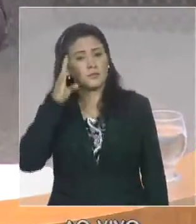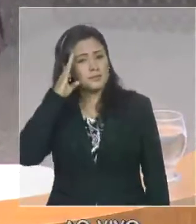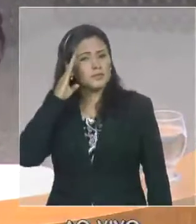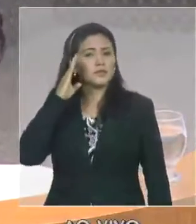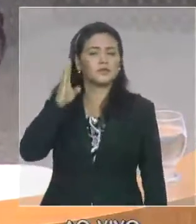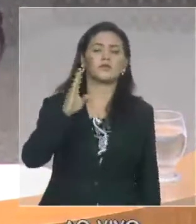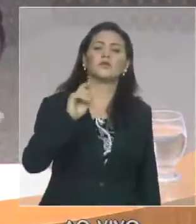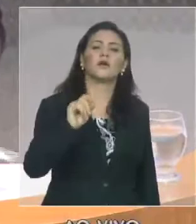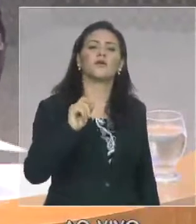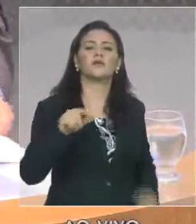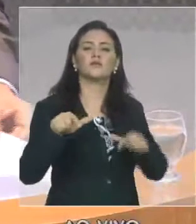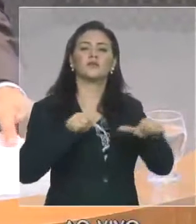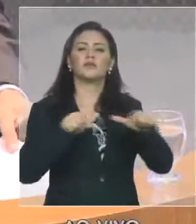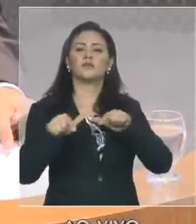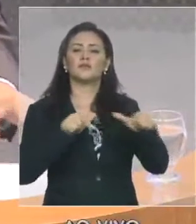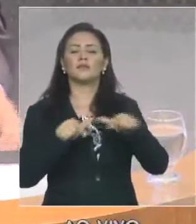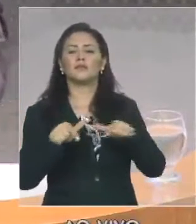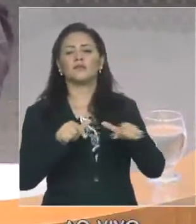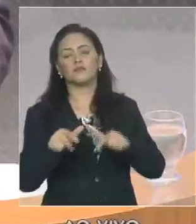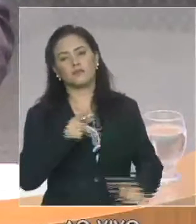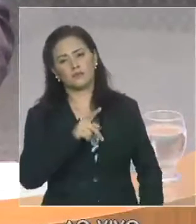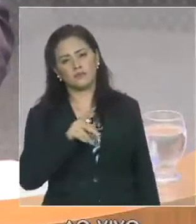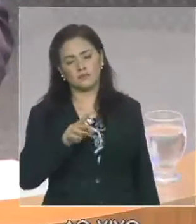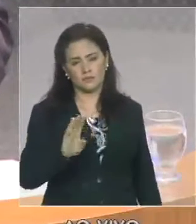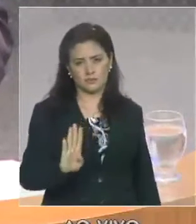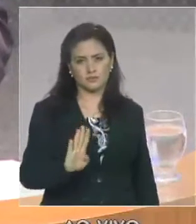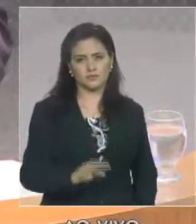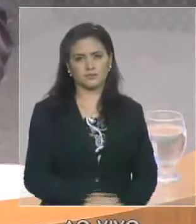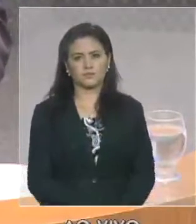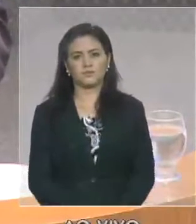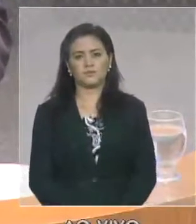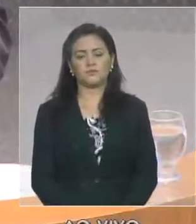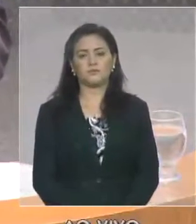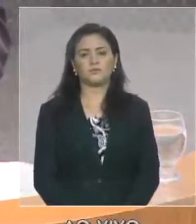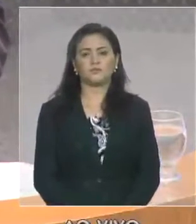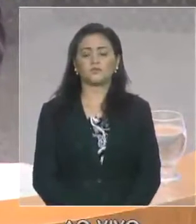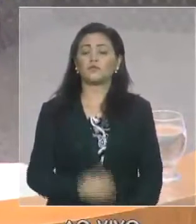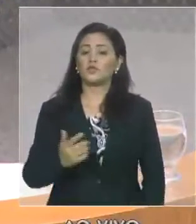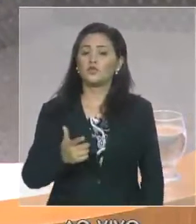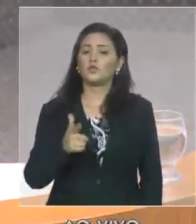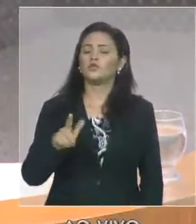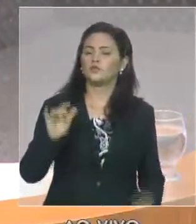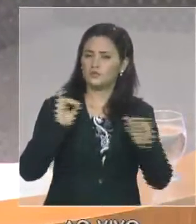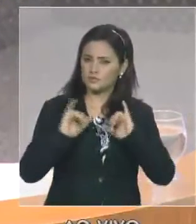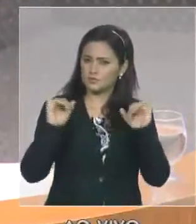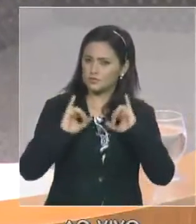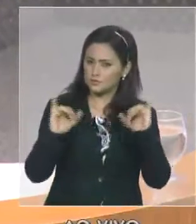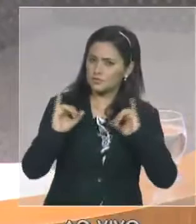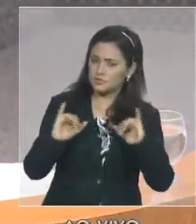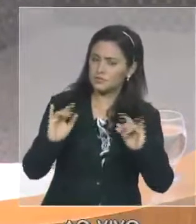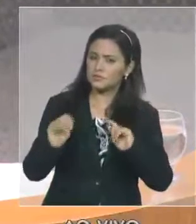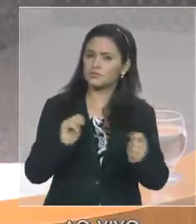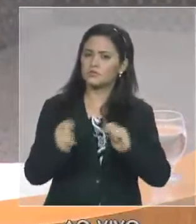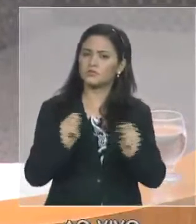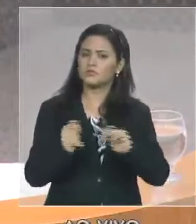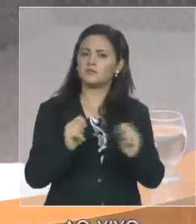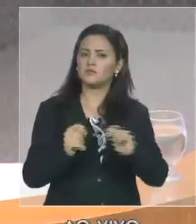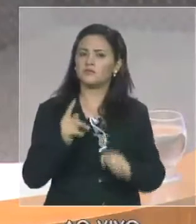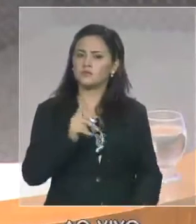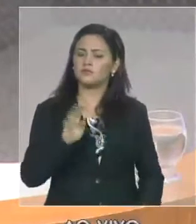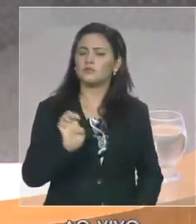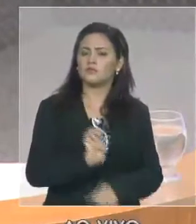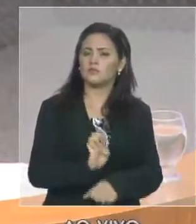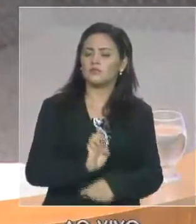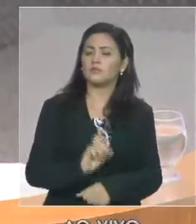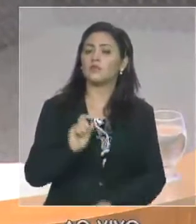públicos. Há um outro dado relativo às finanças públicas estaduais que eu gostaria de mencionar, sublinhar muito especialmente,